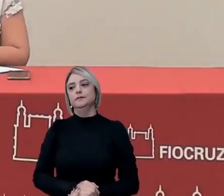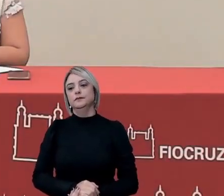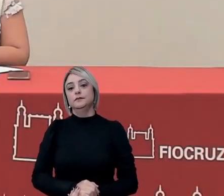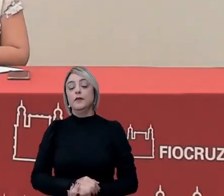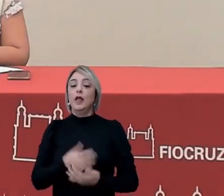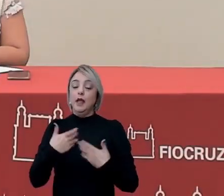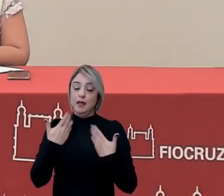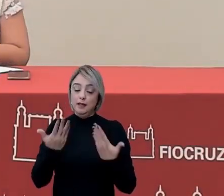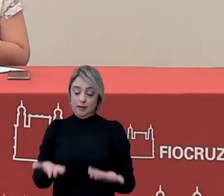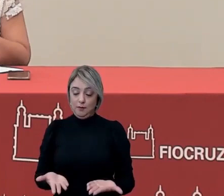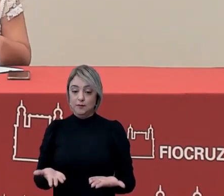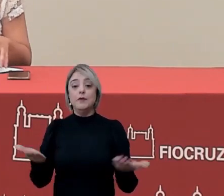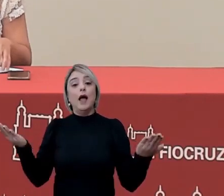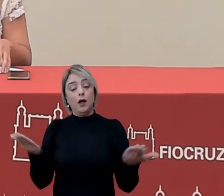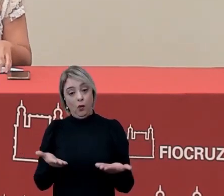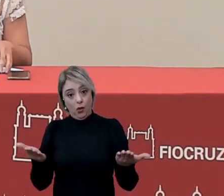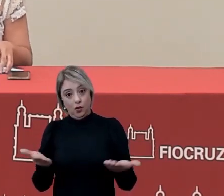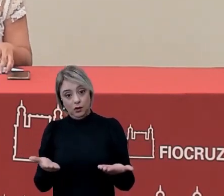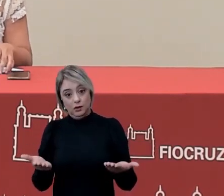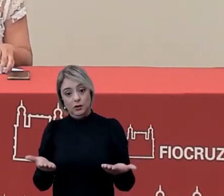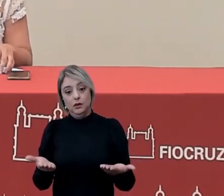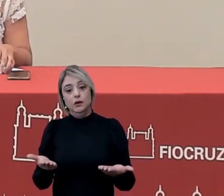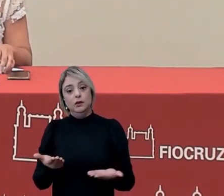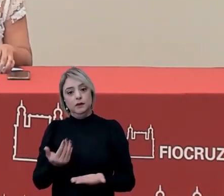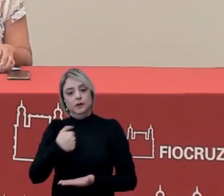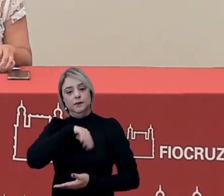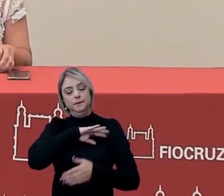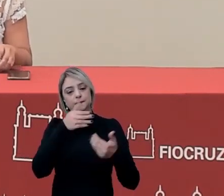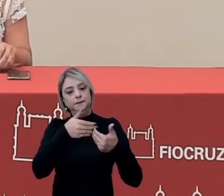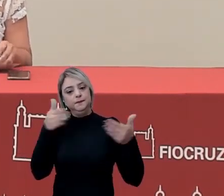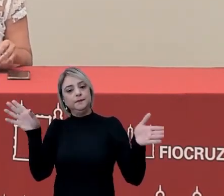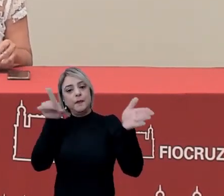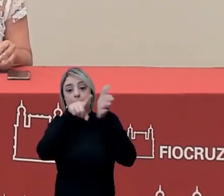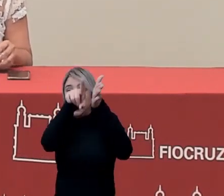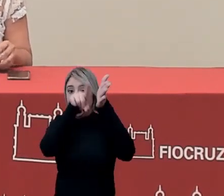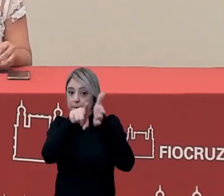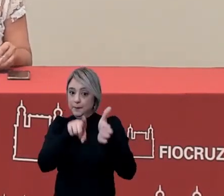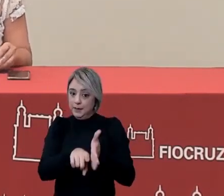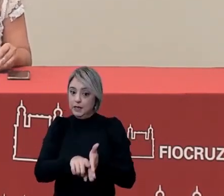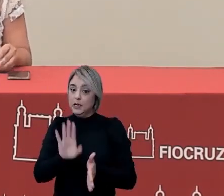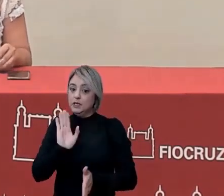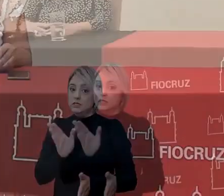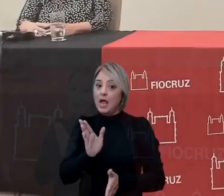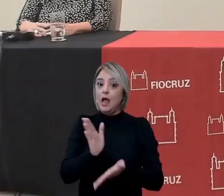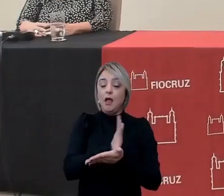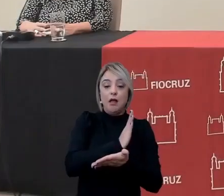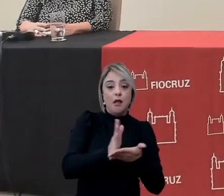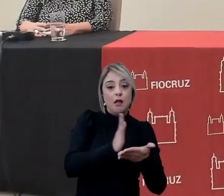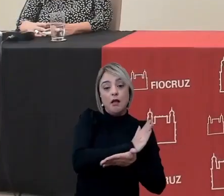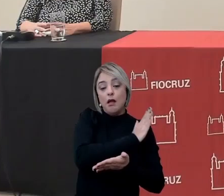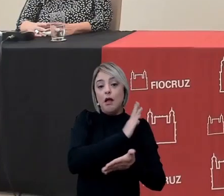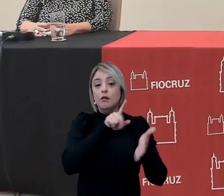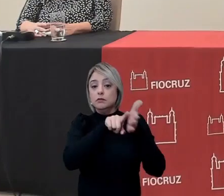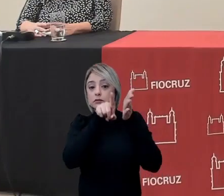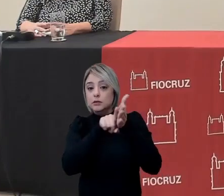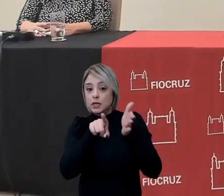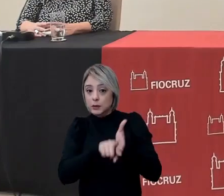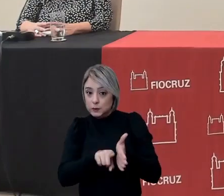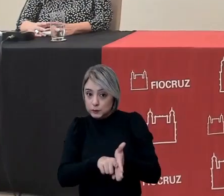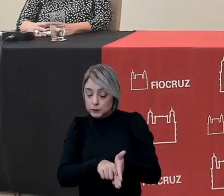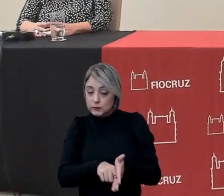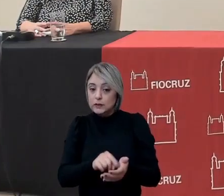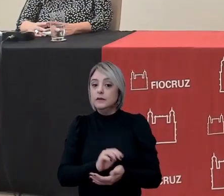então pessoal agora a gente vai abrir para as perguntas a gente já recebeu algumas perguntas aqui no chat